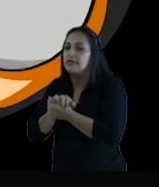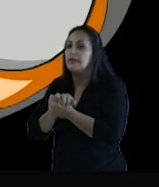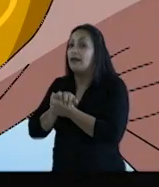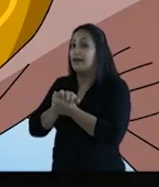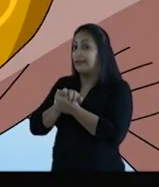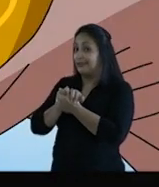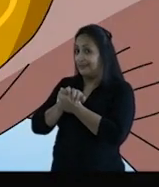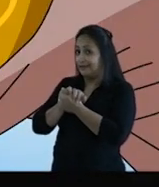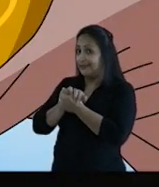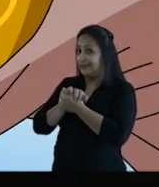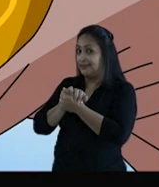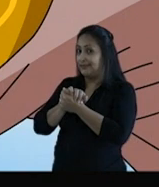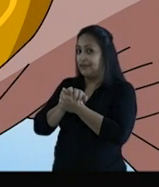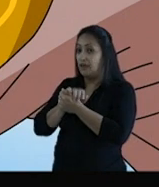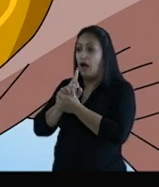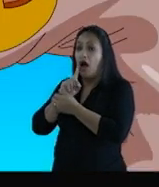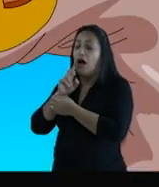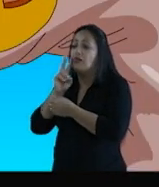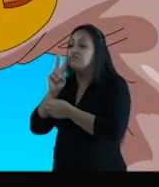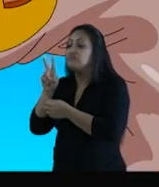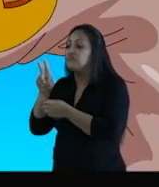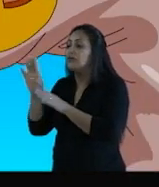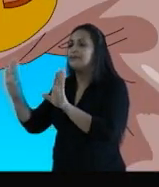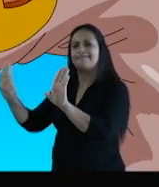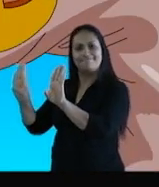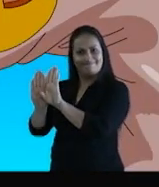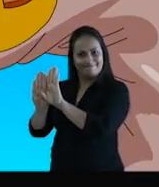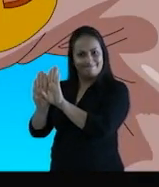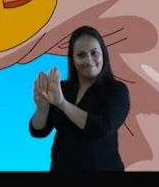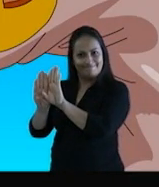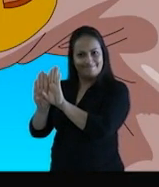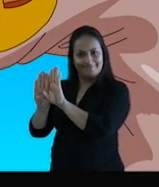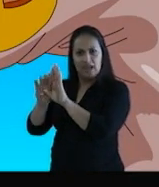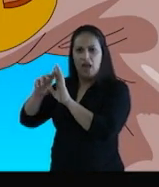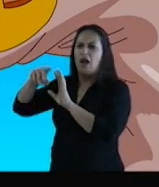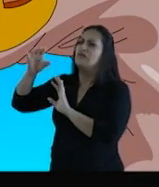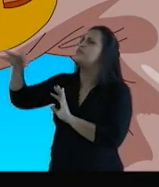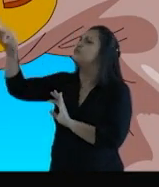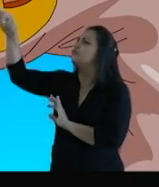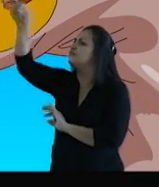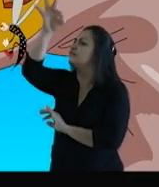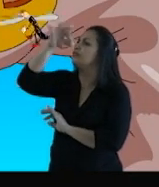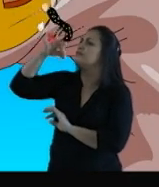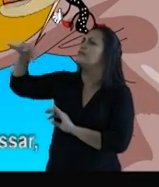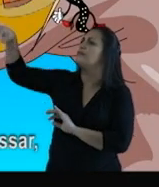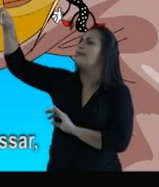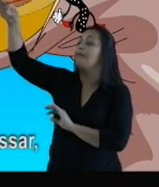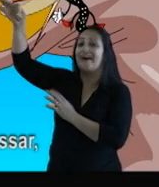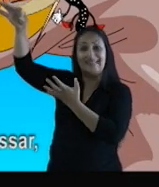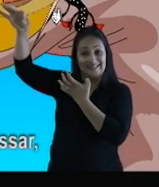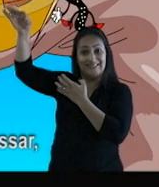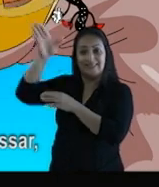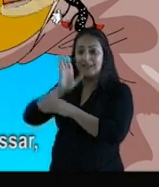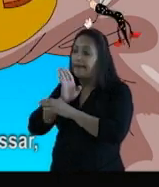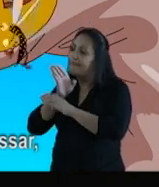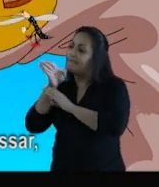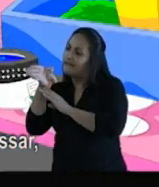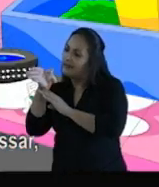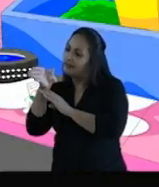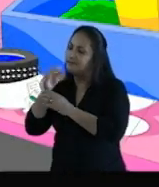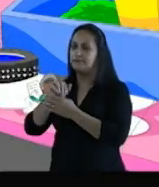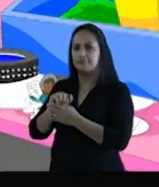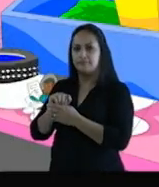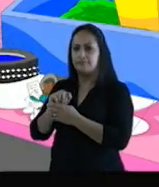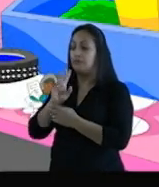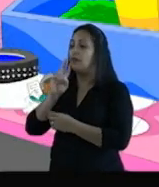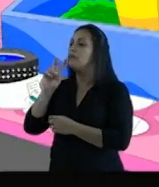que estava fechada. Rodeou-a, dando piruetas no ar, procurando uma brecha para passar.